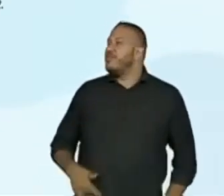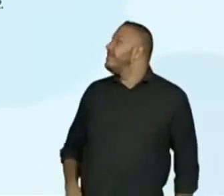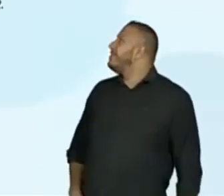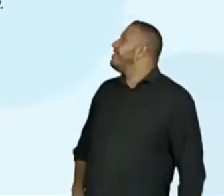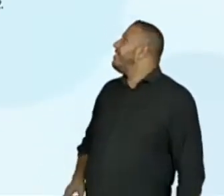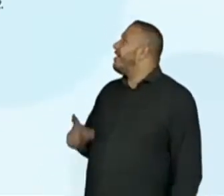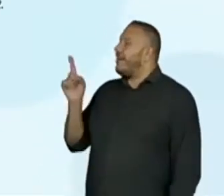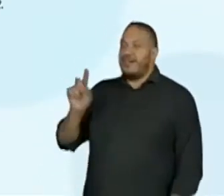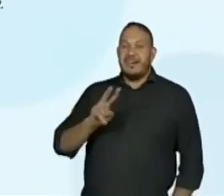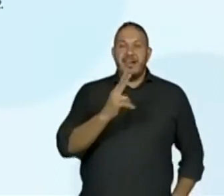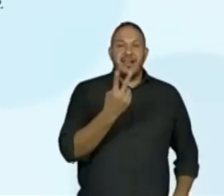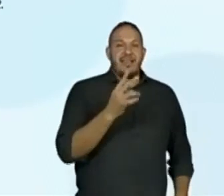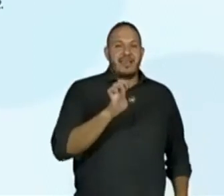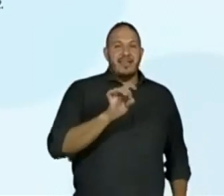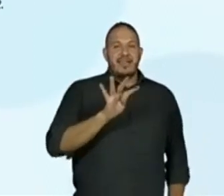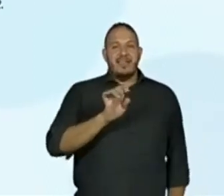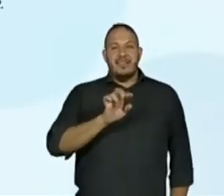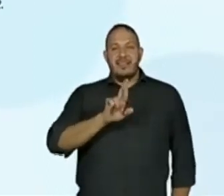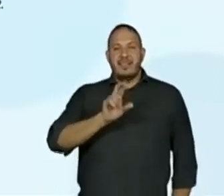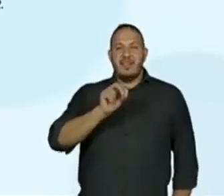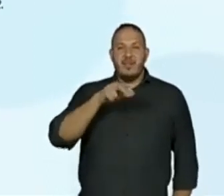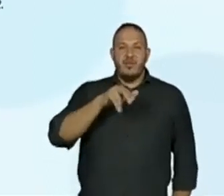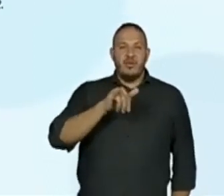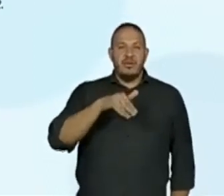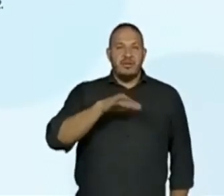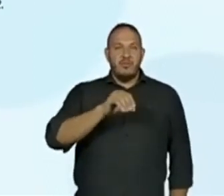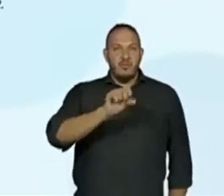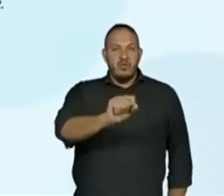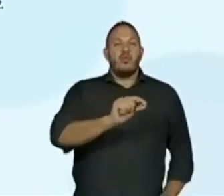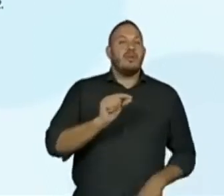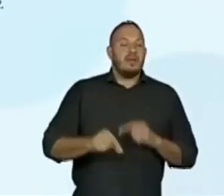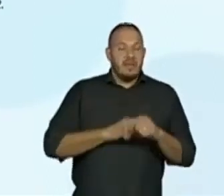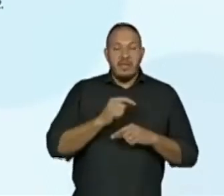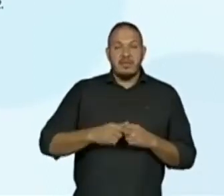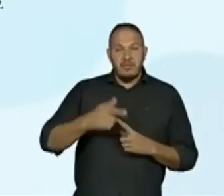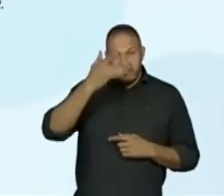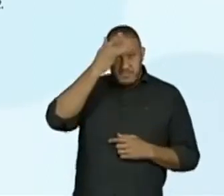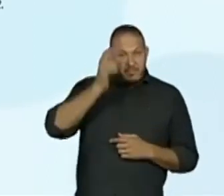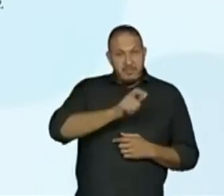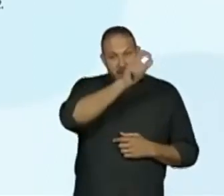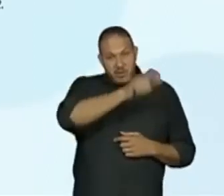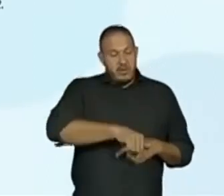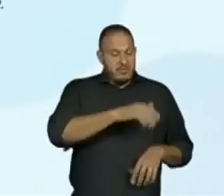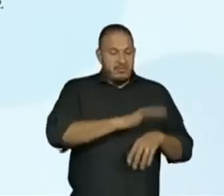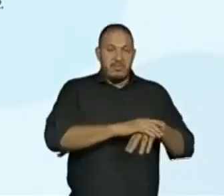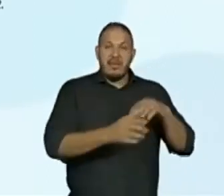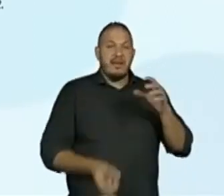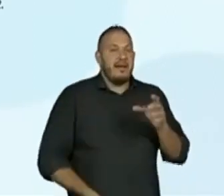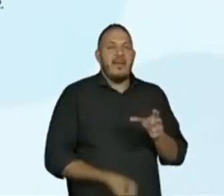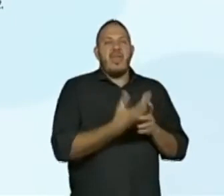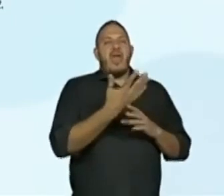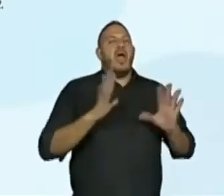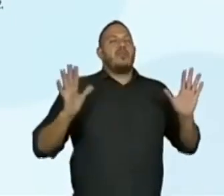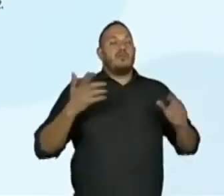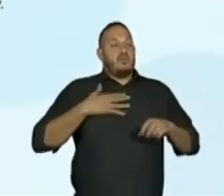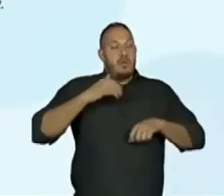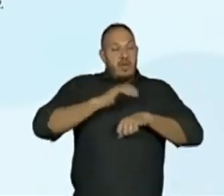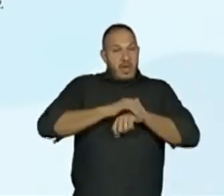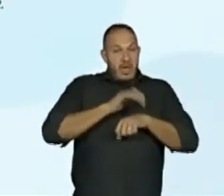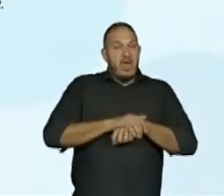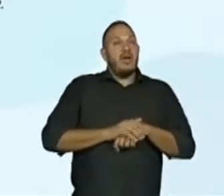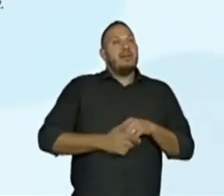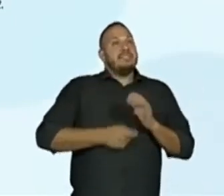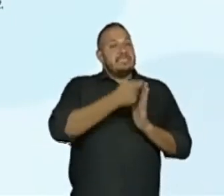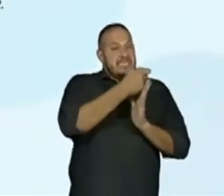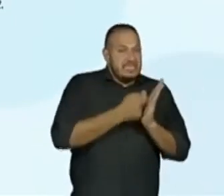heterônimos, que são personalidades criadas por ele próprio e que assinam cada